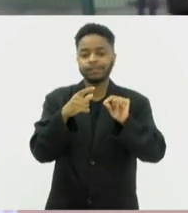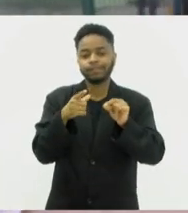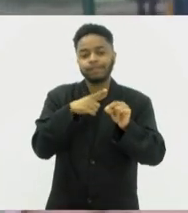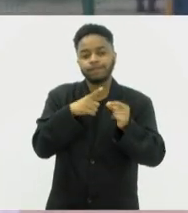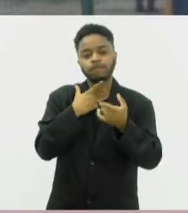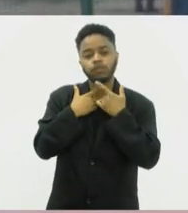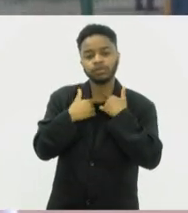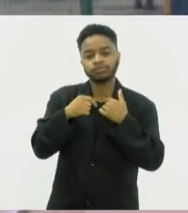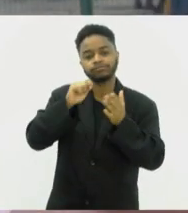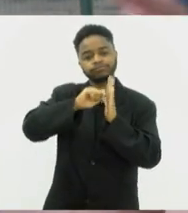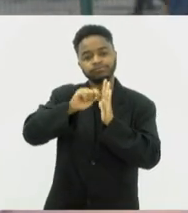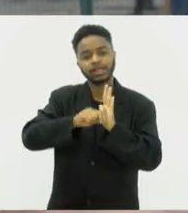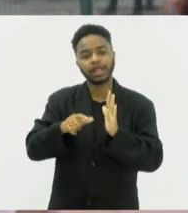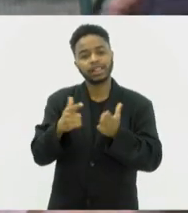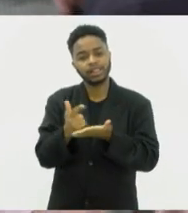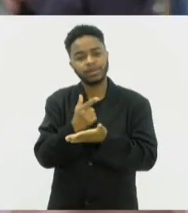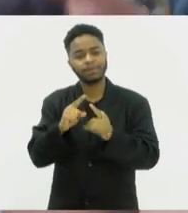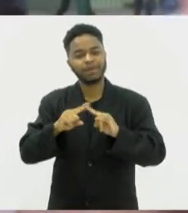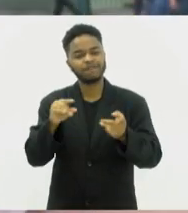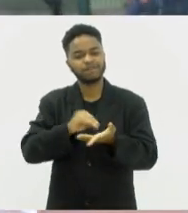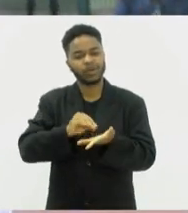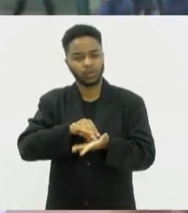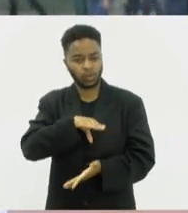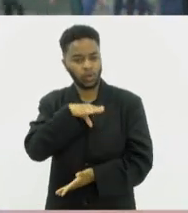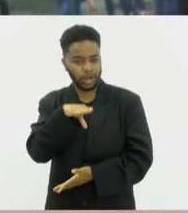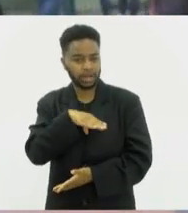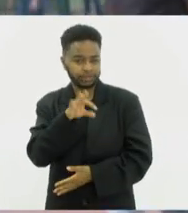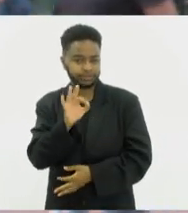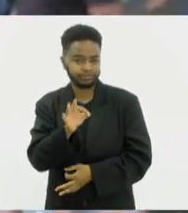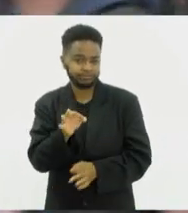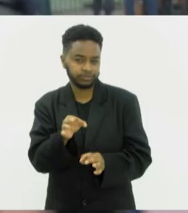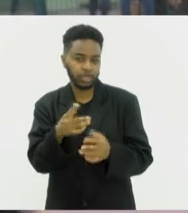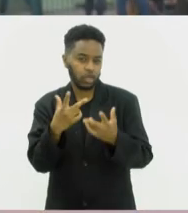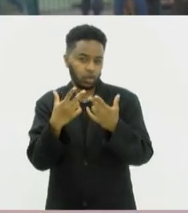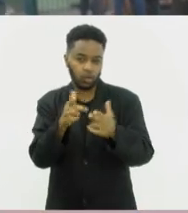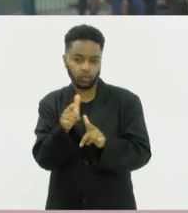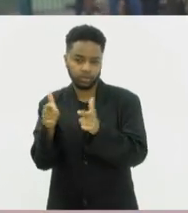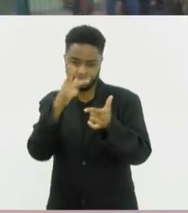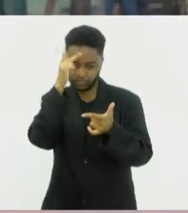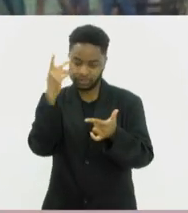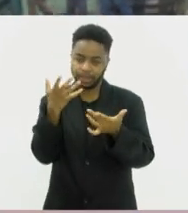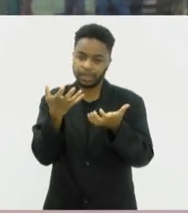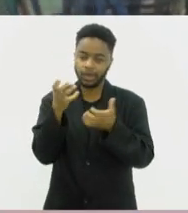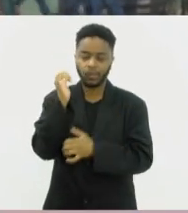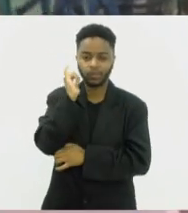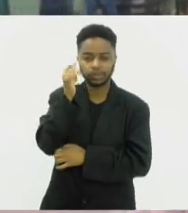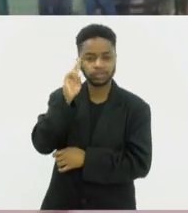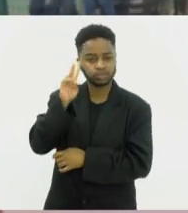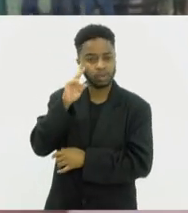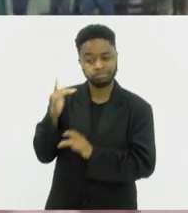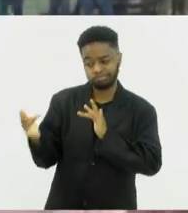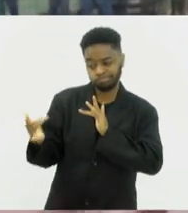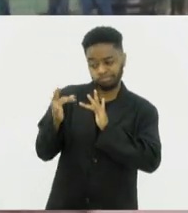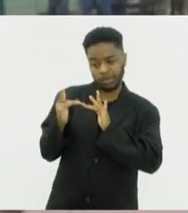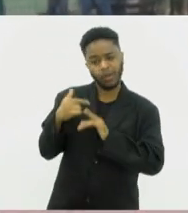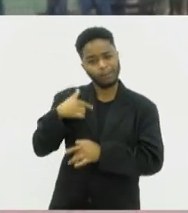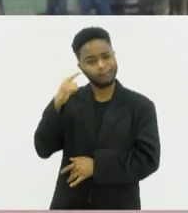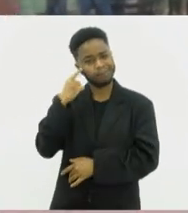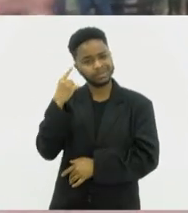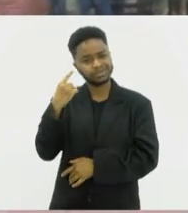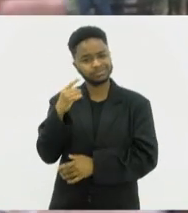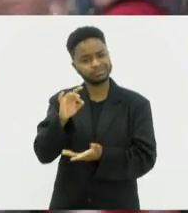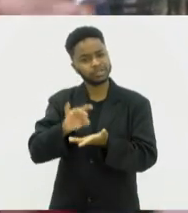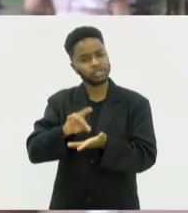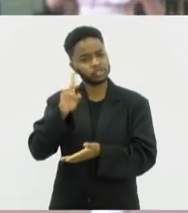mas faltava sempre aquela coragem que falta muitas pessoas para contar uma história. Ele entrou em contato comigo e eu achei que era uma história que